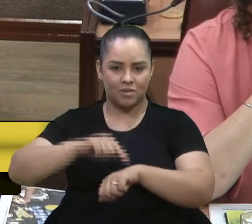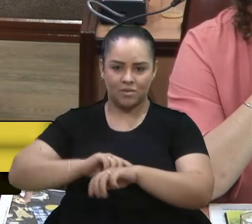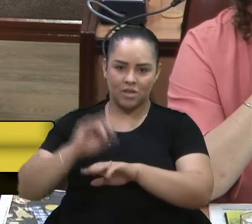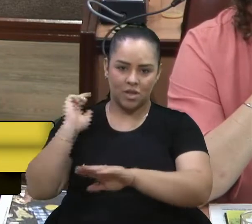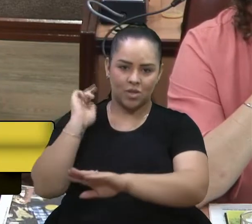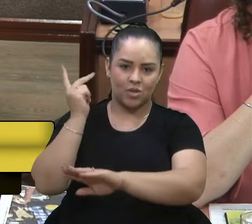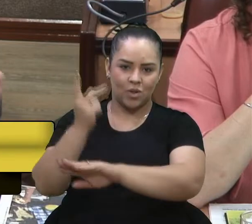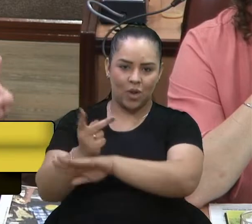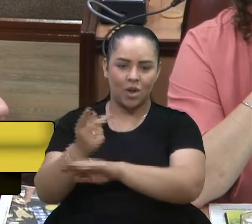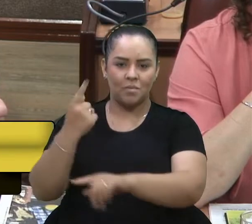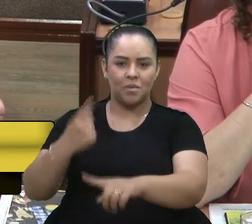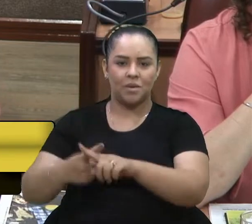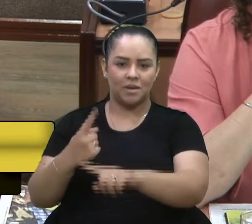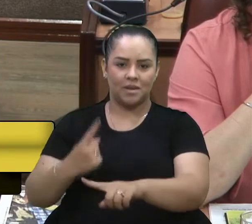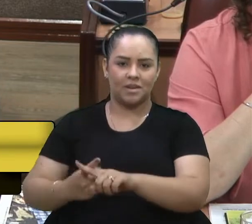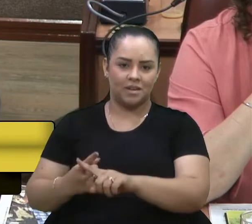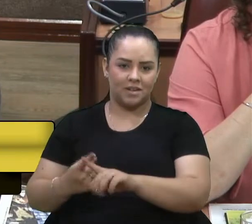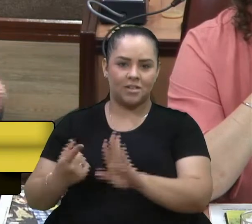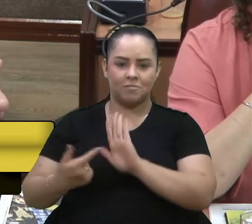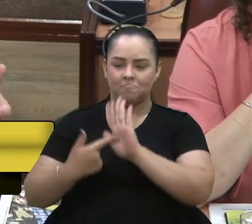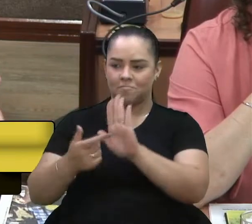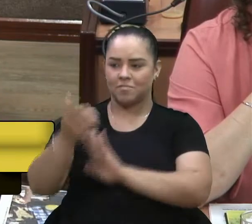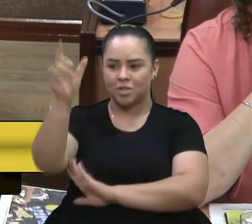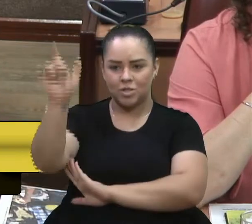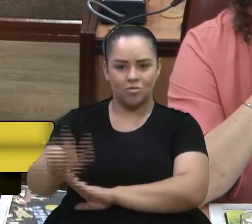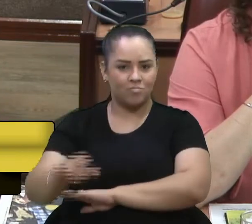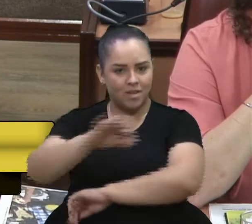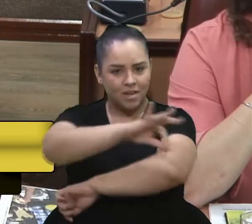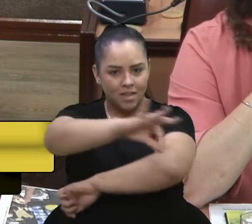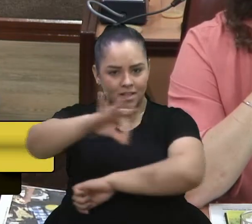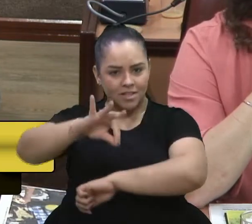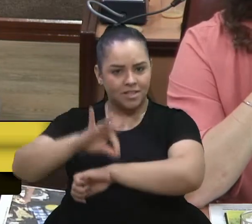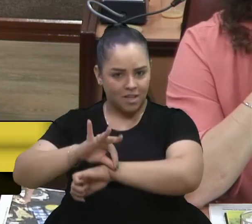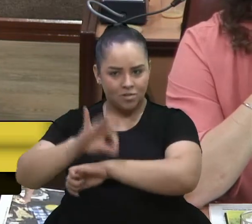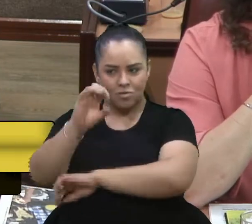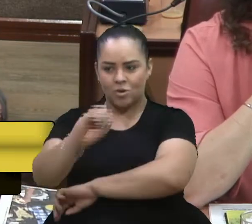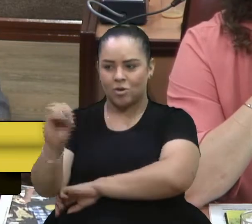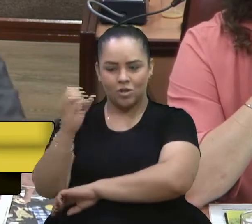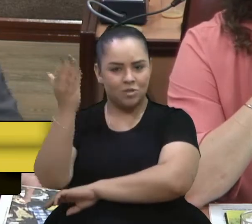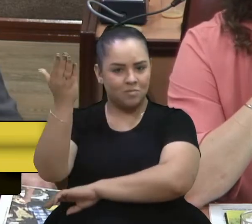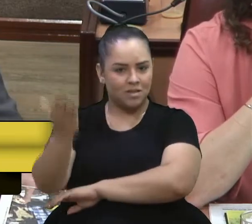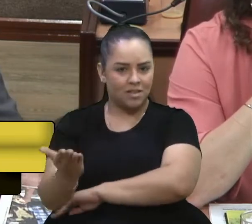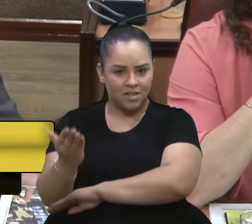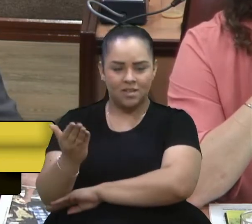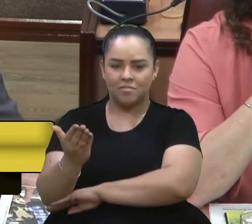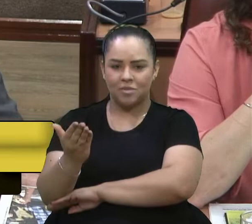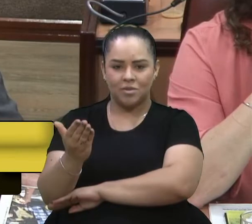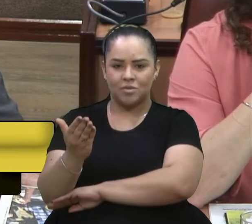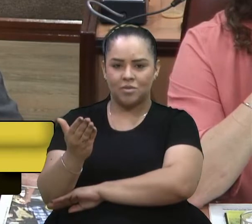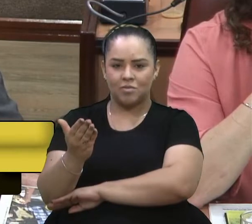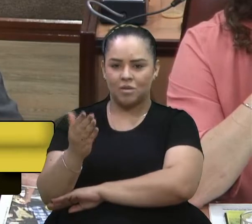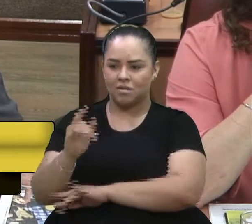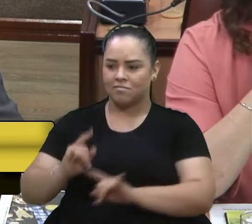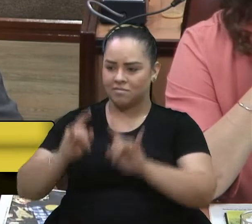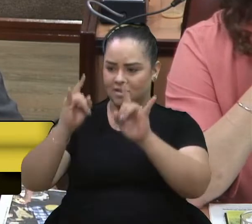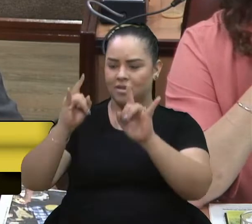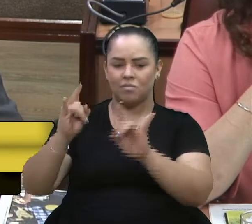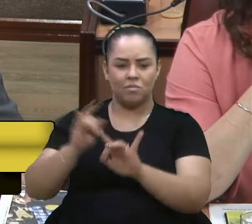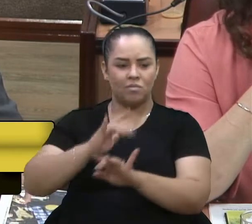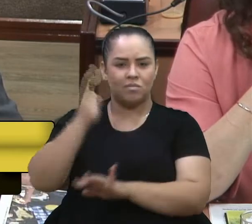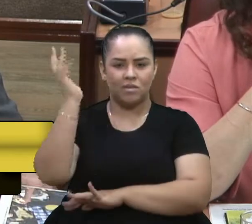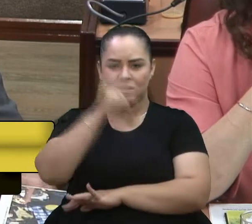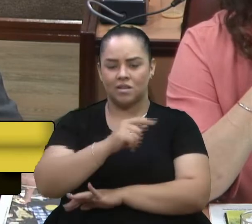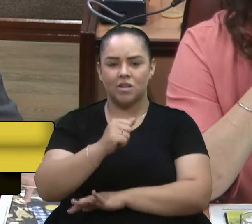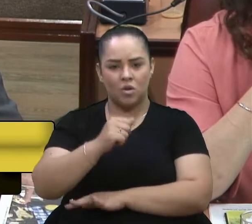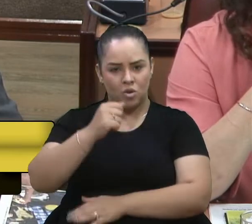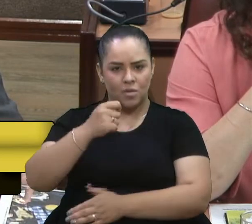um arquiteto renomado como ele por essa obra maravilhosa é obrigação nossa e ontem nós